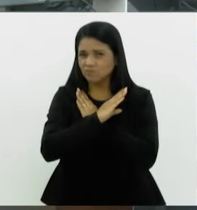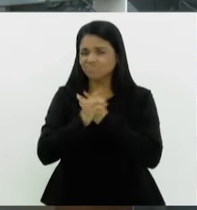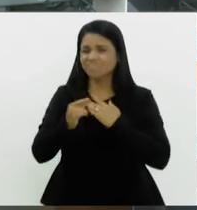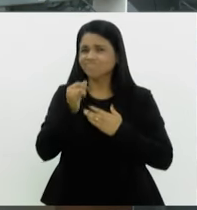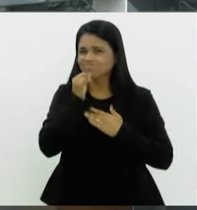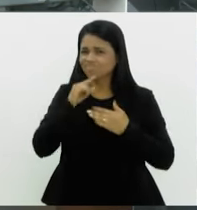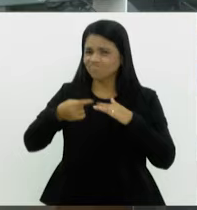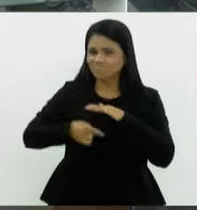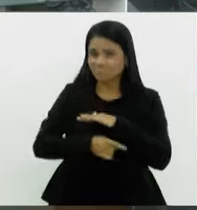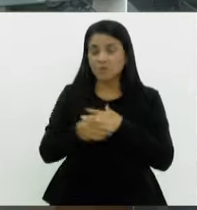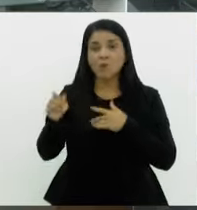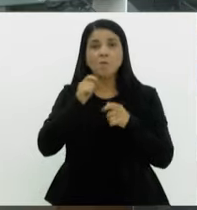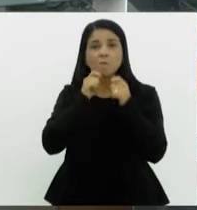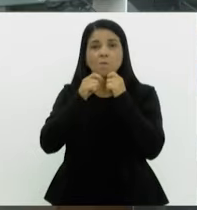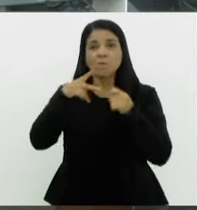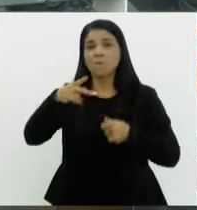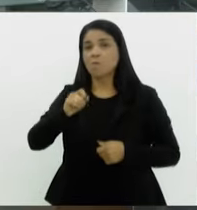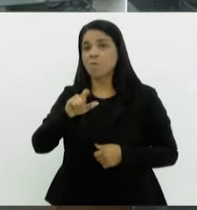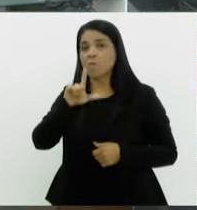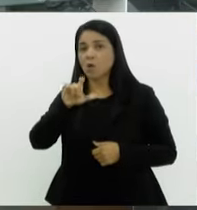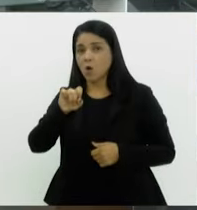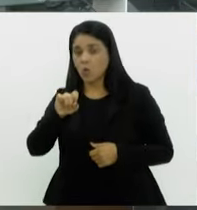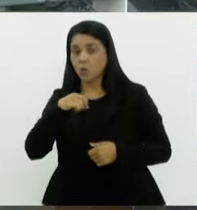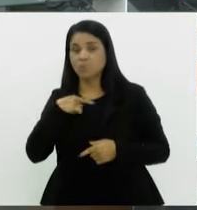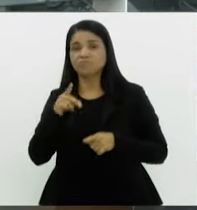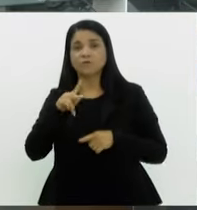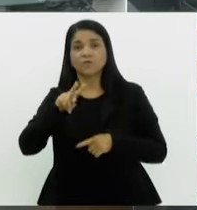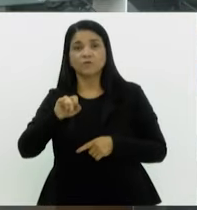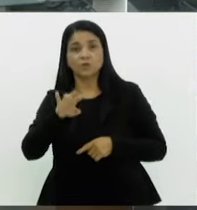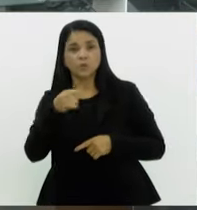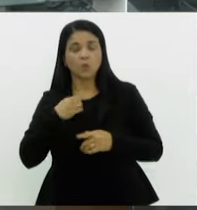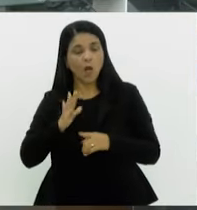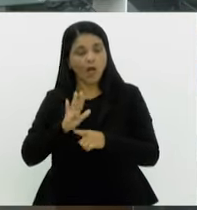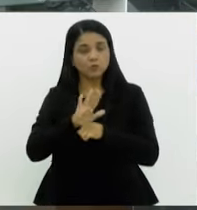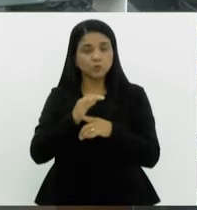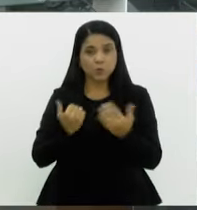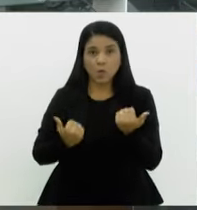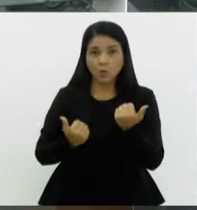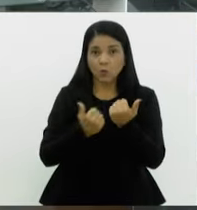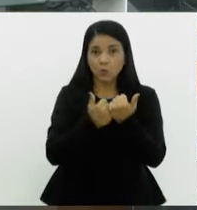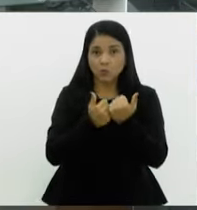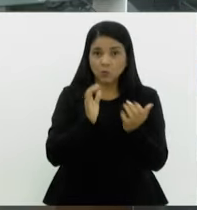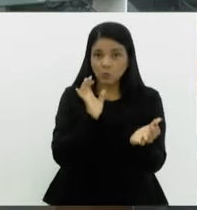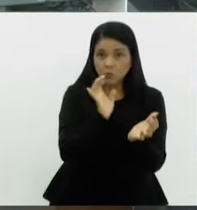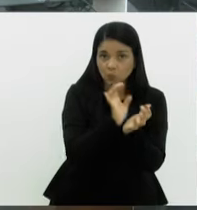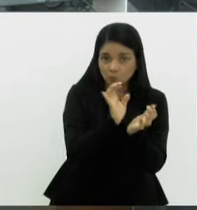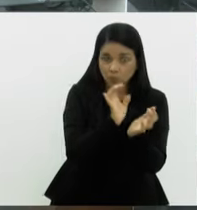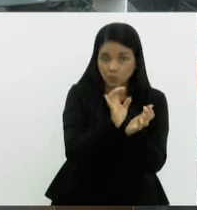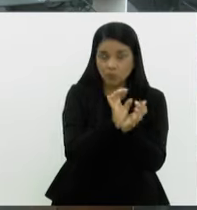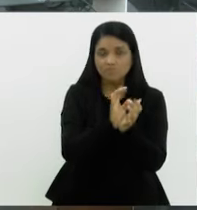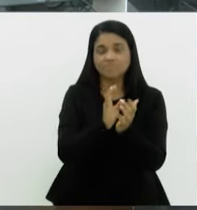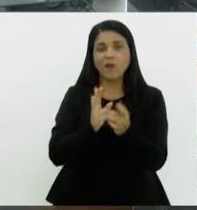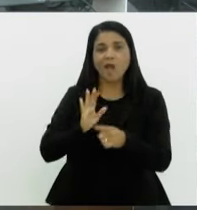Viviani, que vai falar de um grupo de apoio que ajuda na superação desse processo. Bom dia, Paulo Vitor.